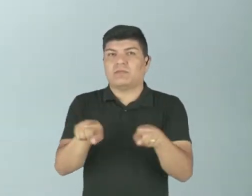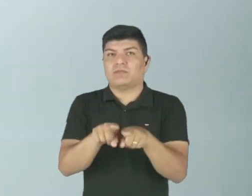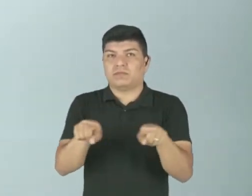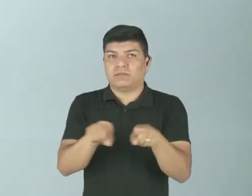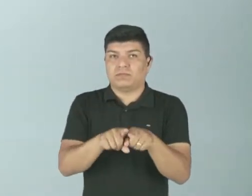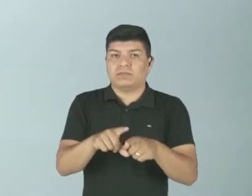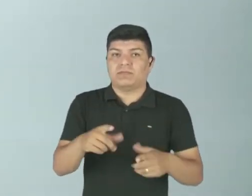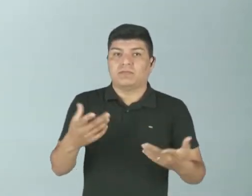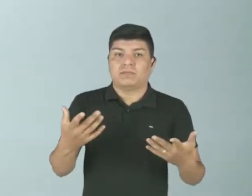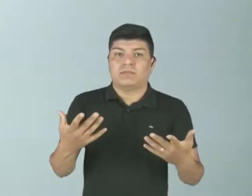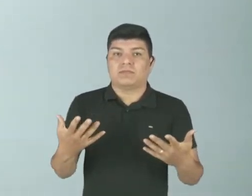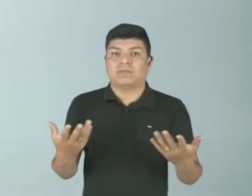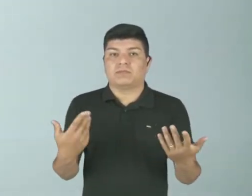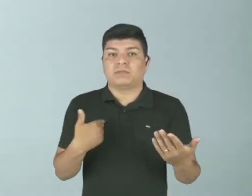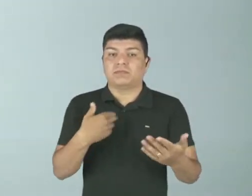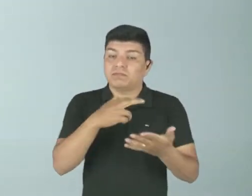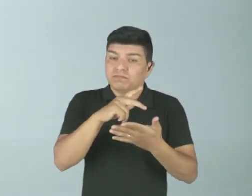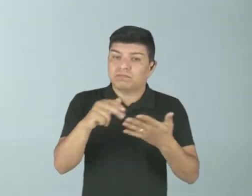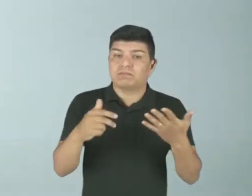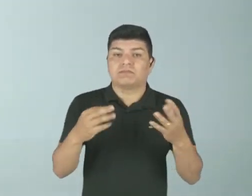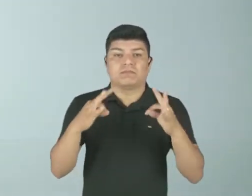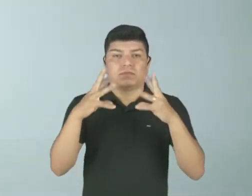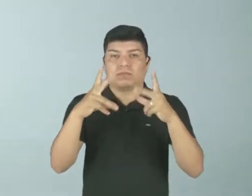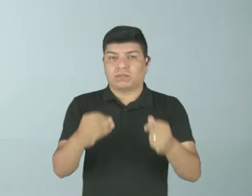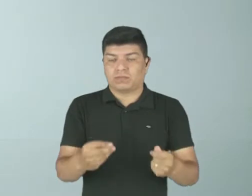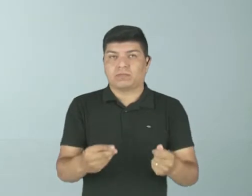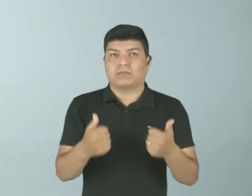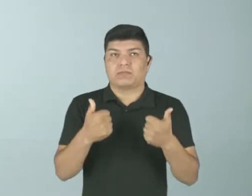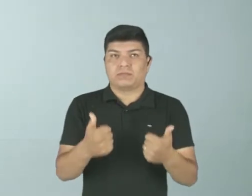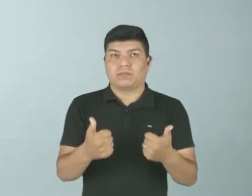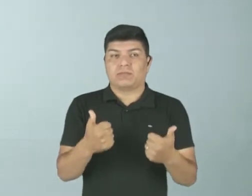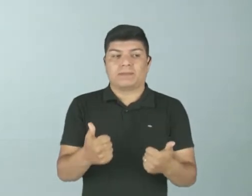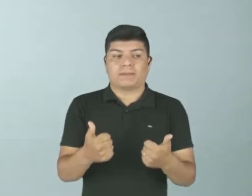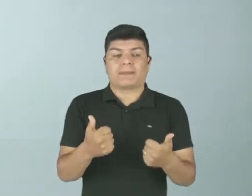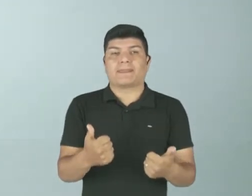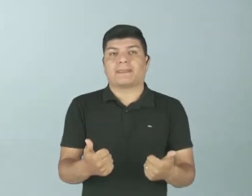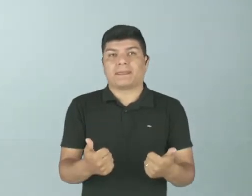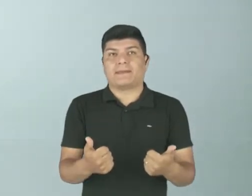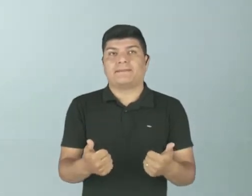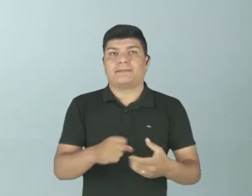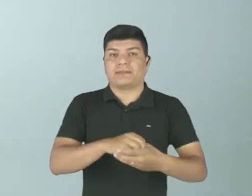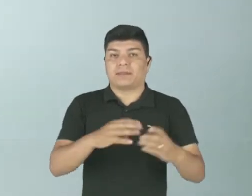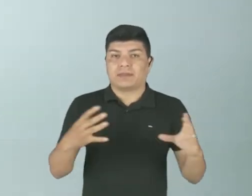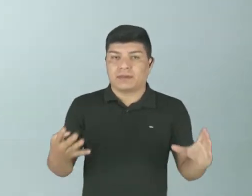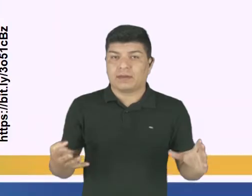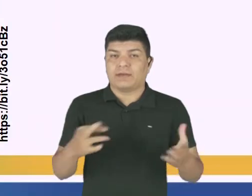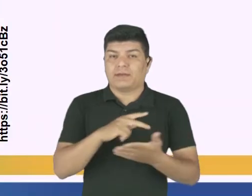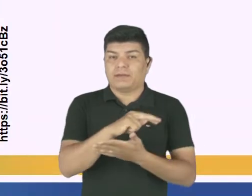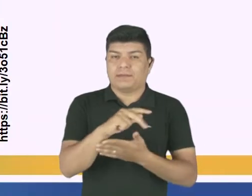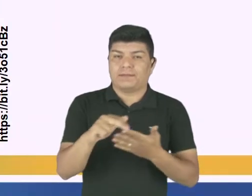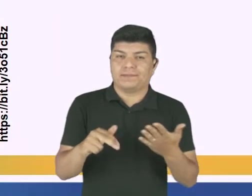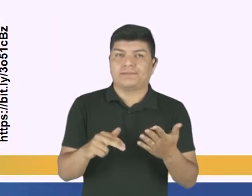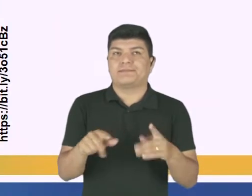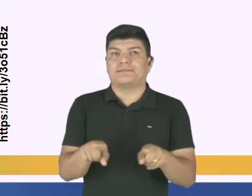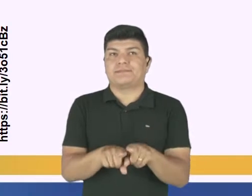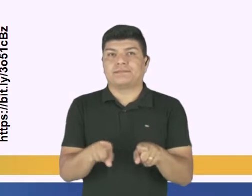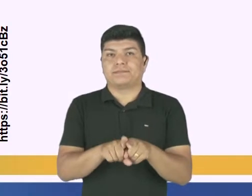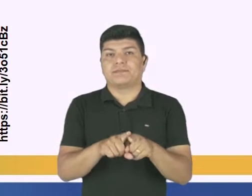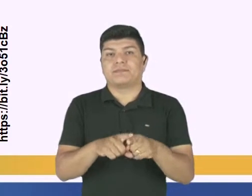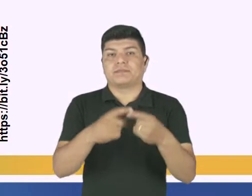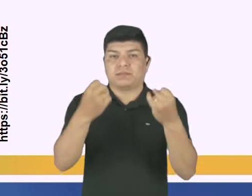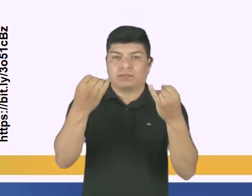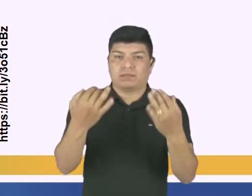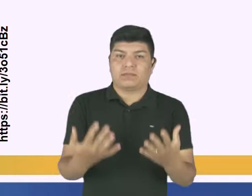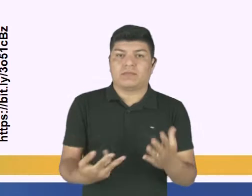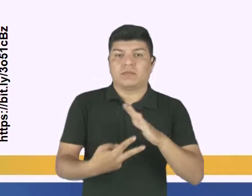rica em todos os seus aspectos. E aí nós vamos ter várias facetas, a definição